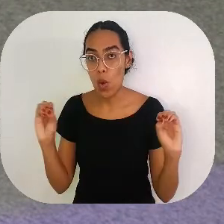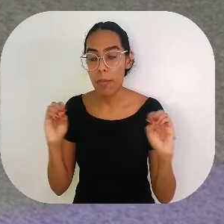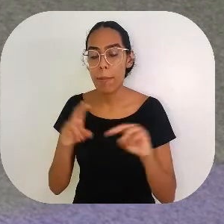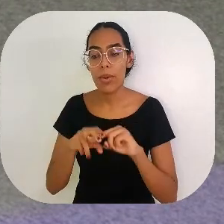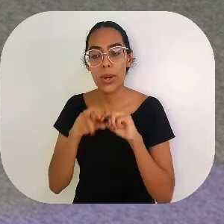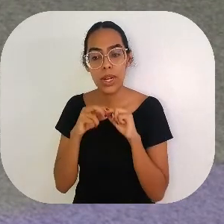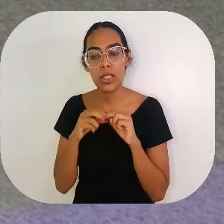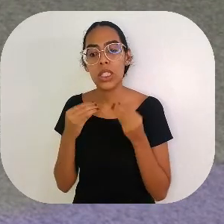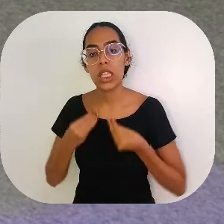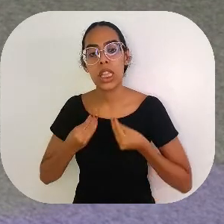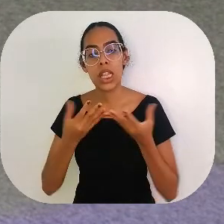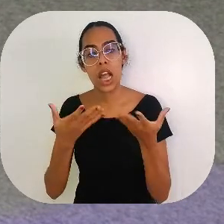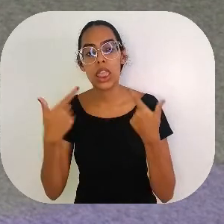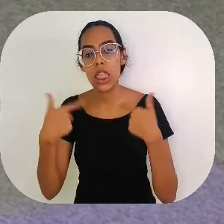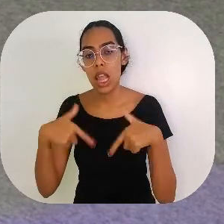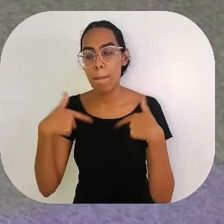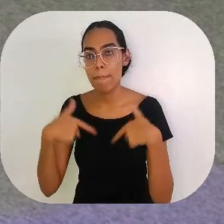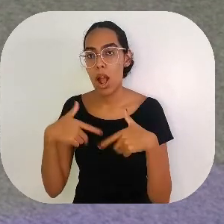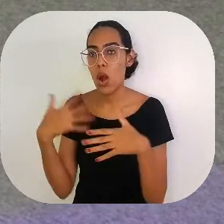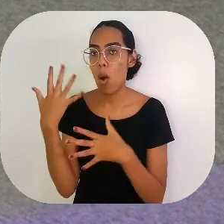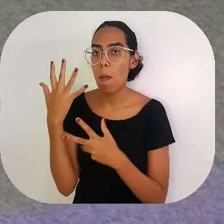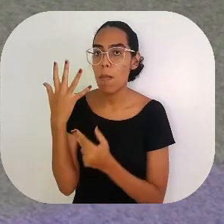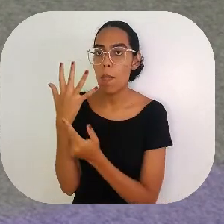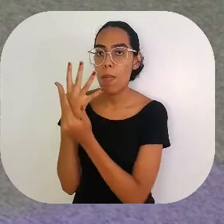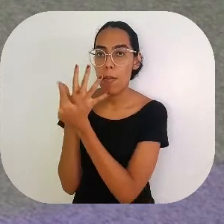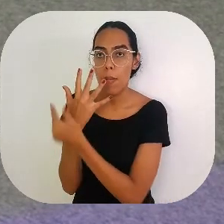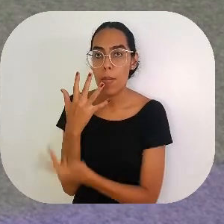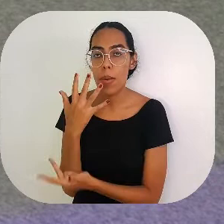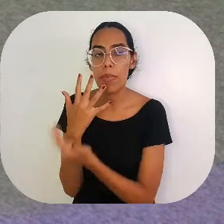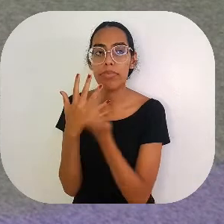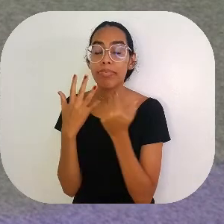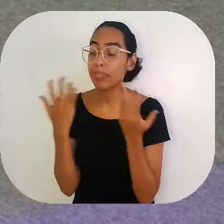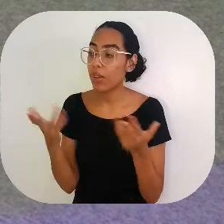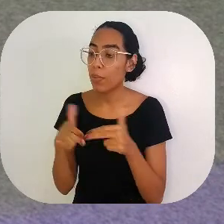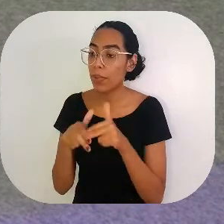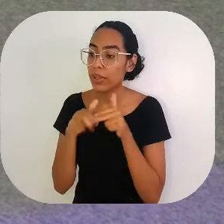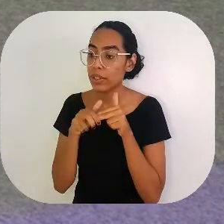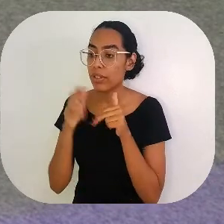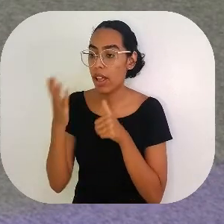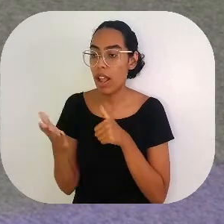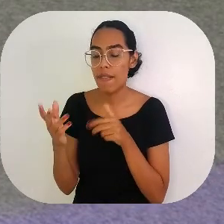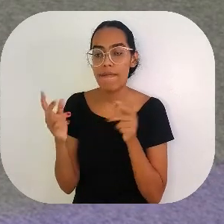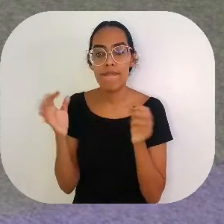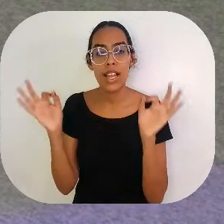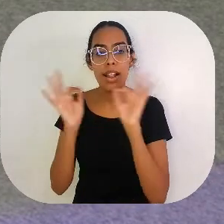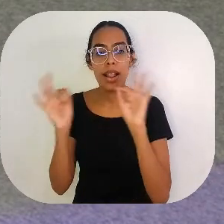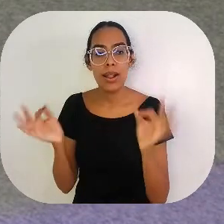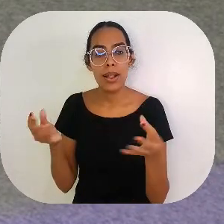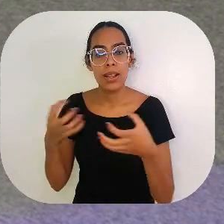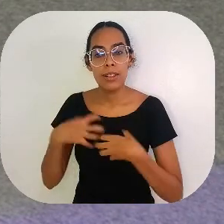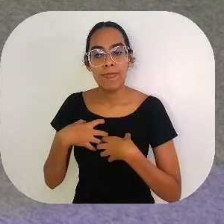ele de podador de árvores. E lá foi ele, morto de feliz. Pegou sua escada,